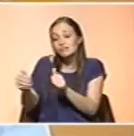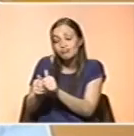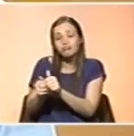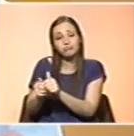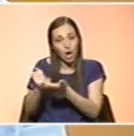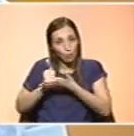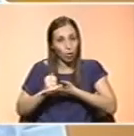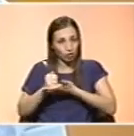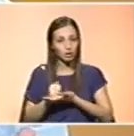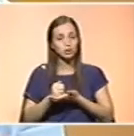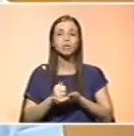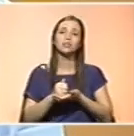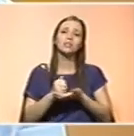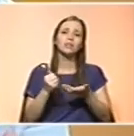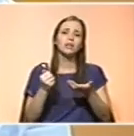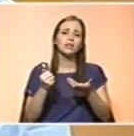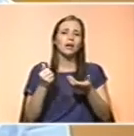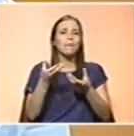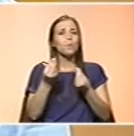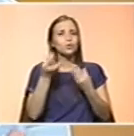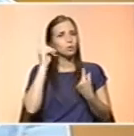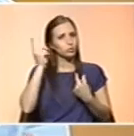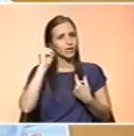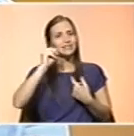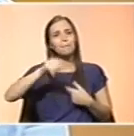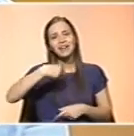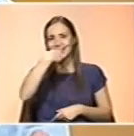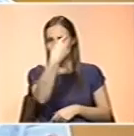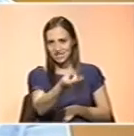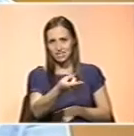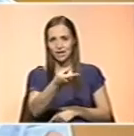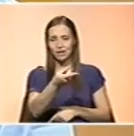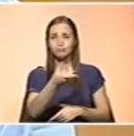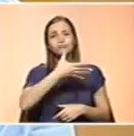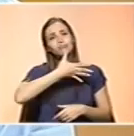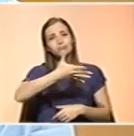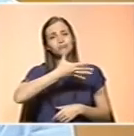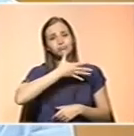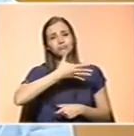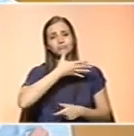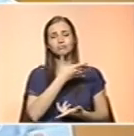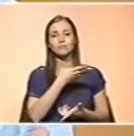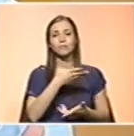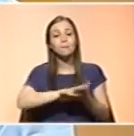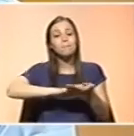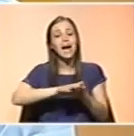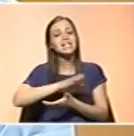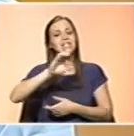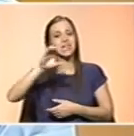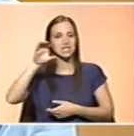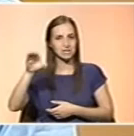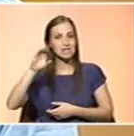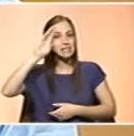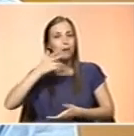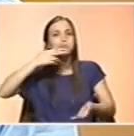comunicar. É muito importante comunicar e assentar o nosso discurso com base na ciência e naquilo que realmente se